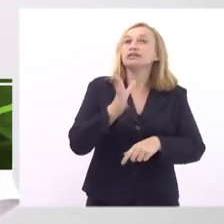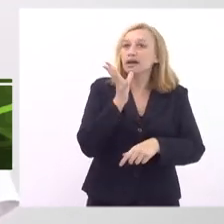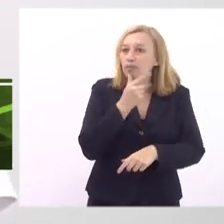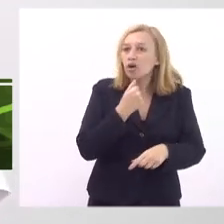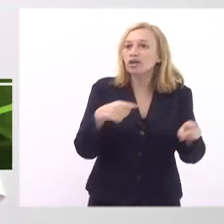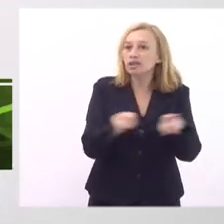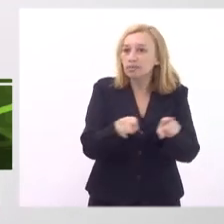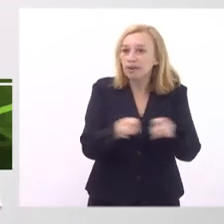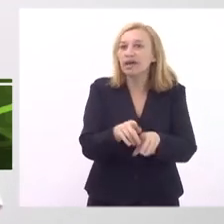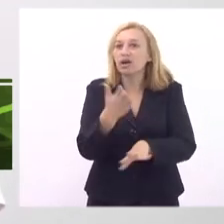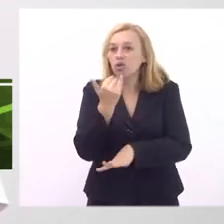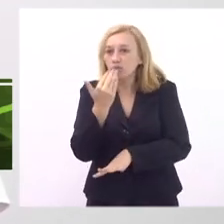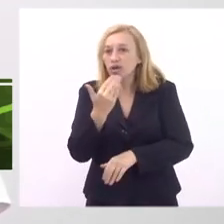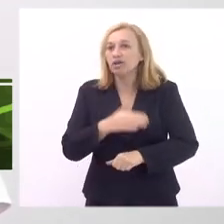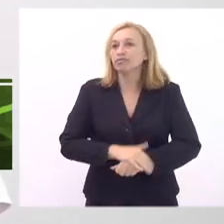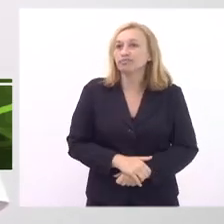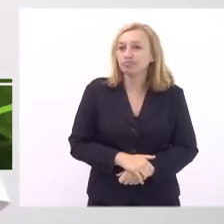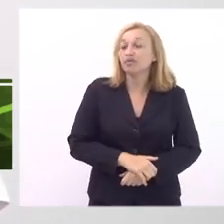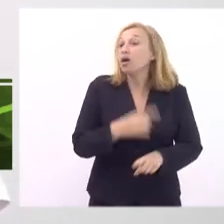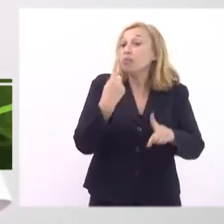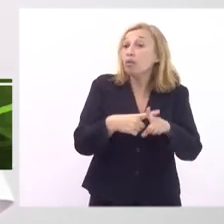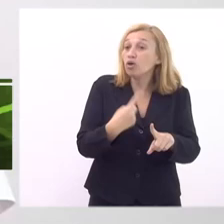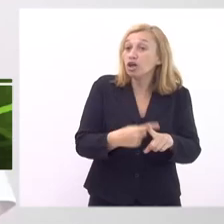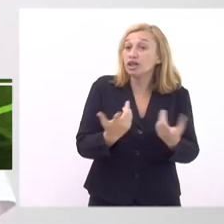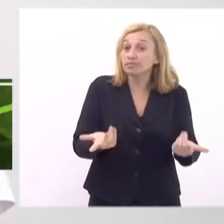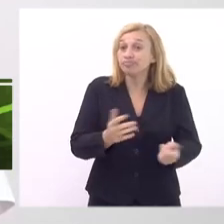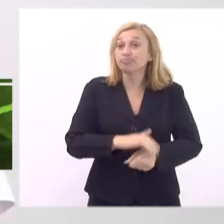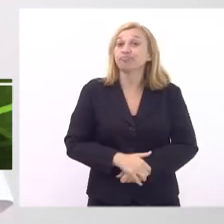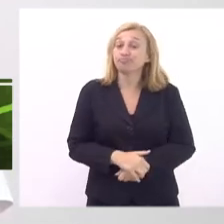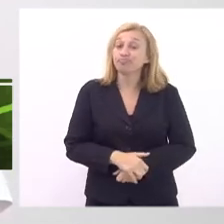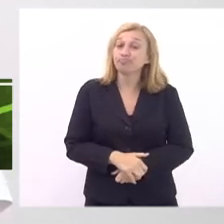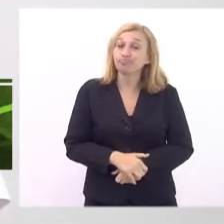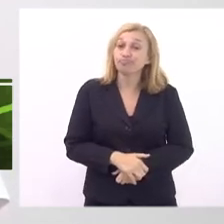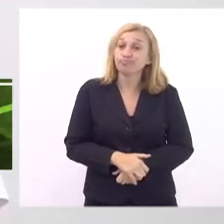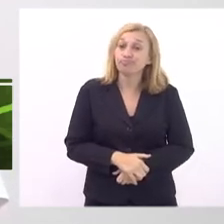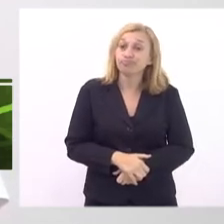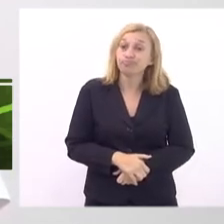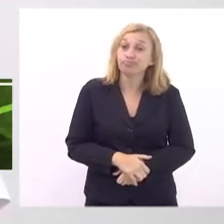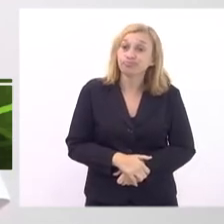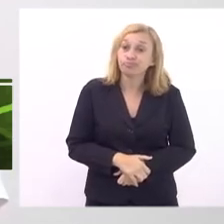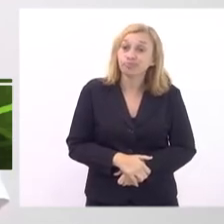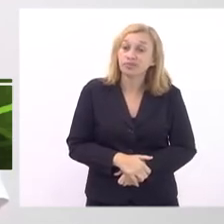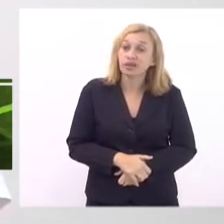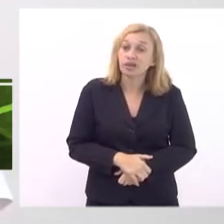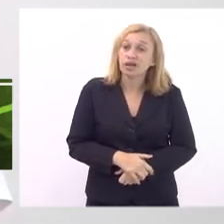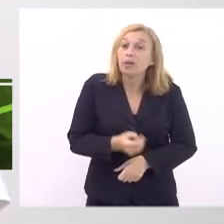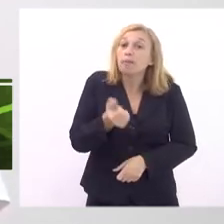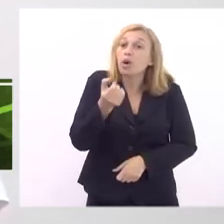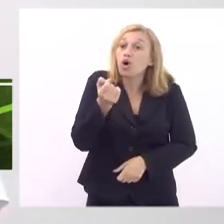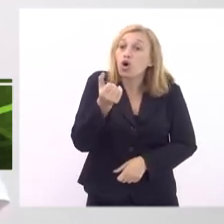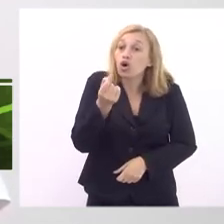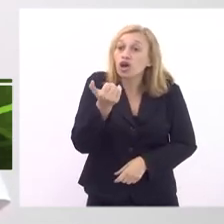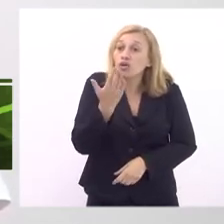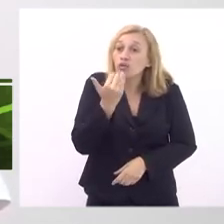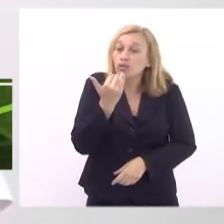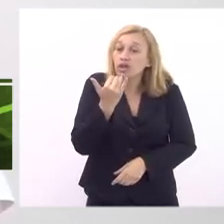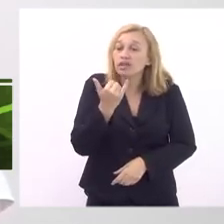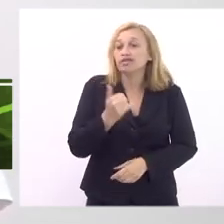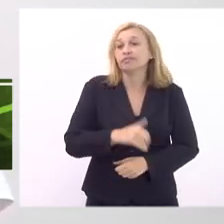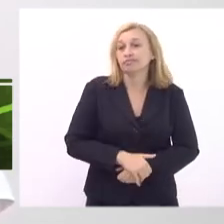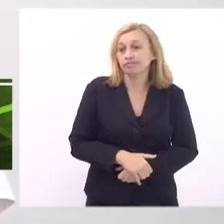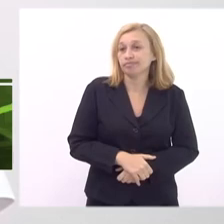comer as comidas e tudo só que nisso eles dão bem pouco também sobre a refeição